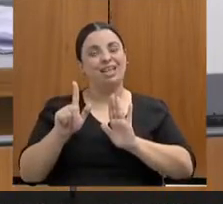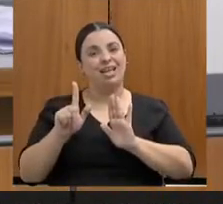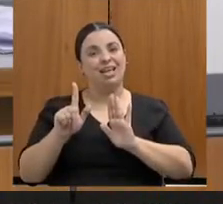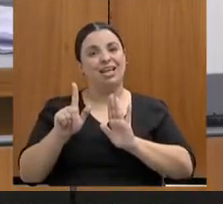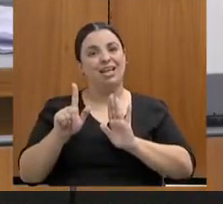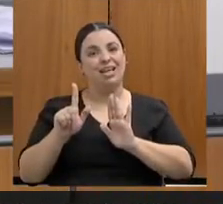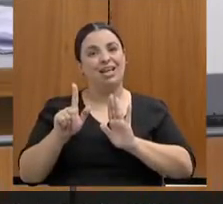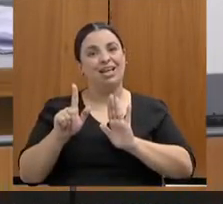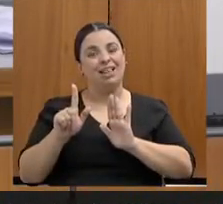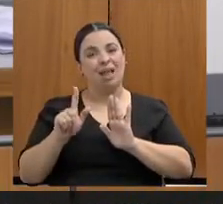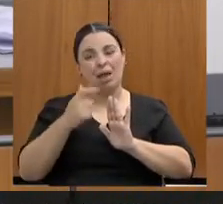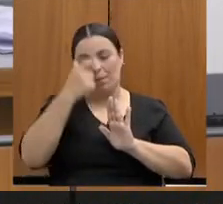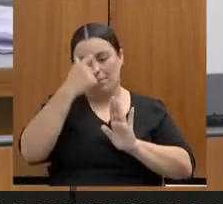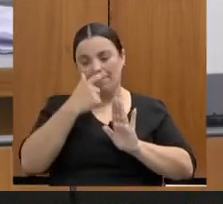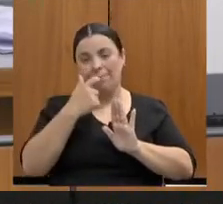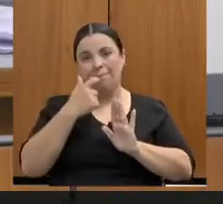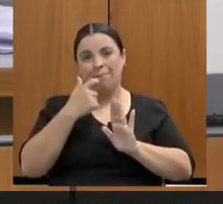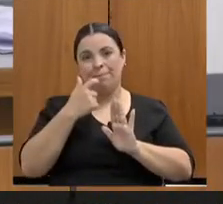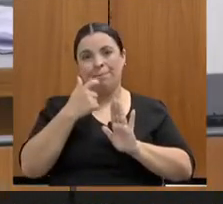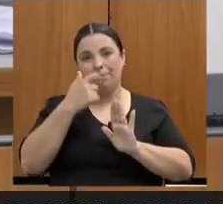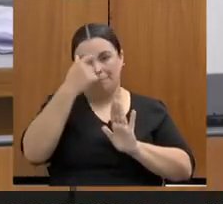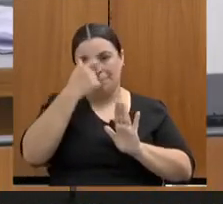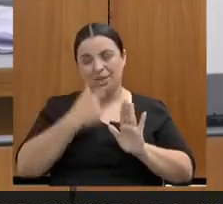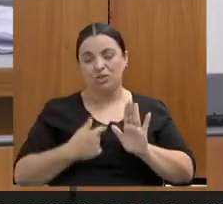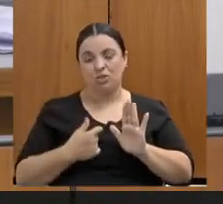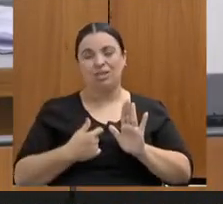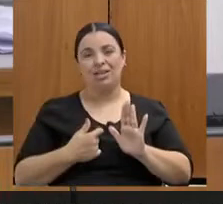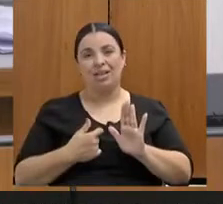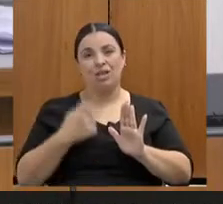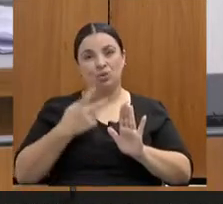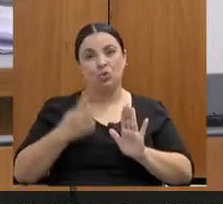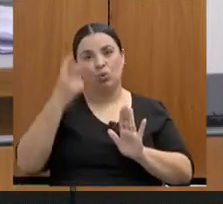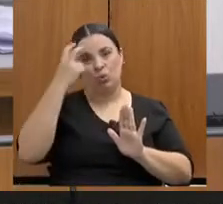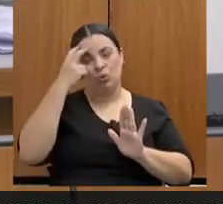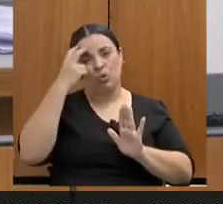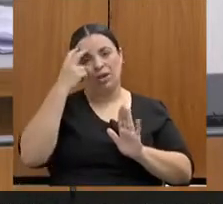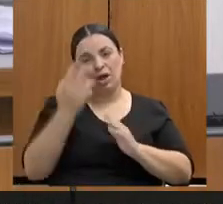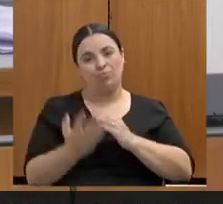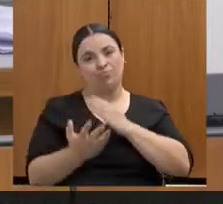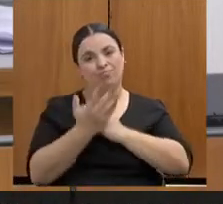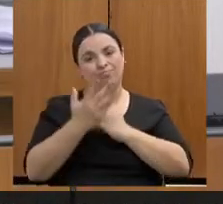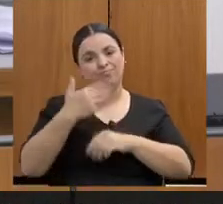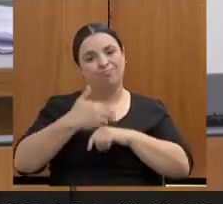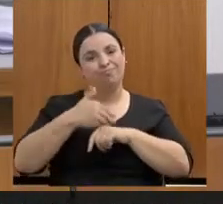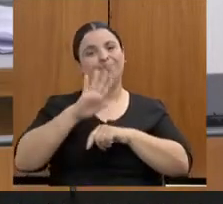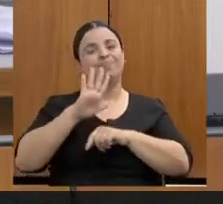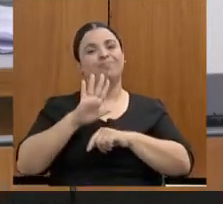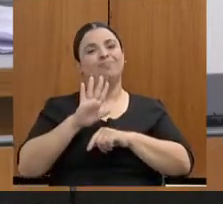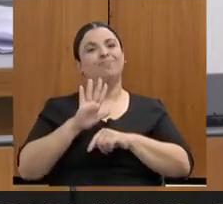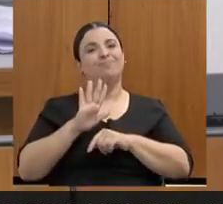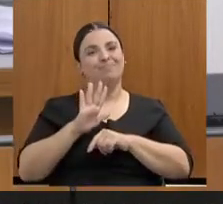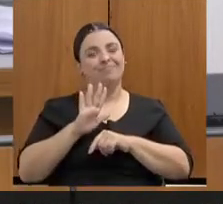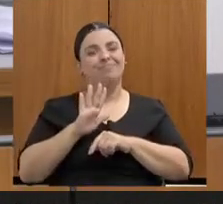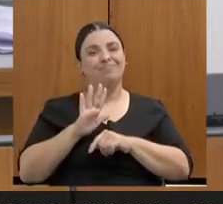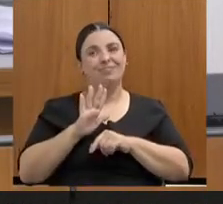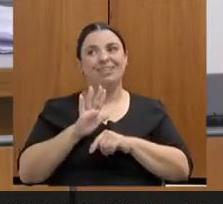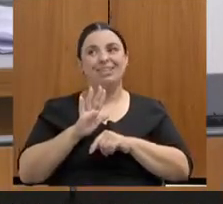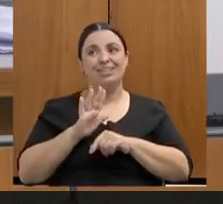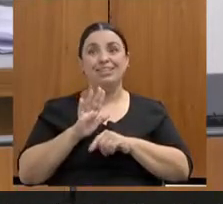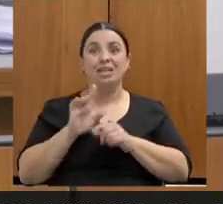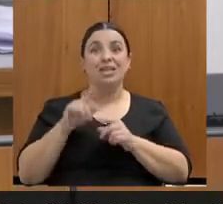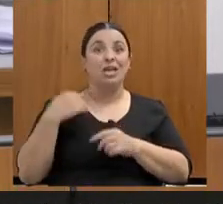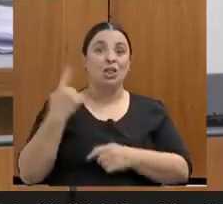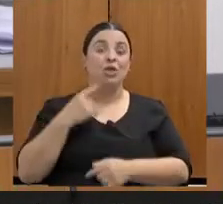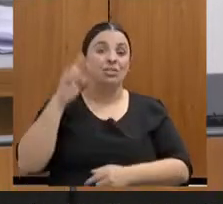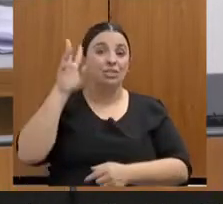da nossa personalidade cultural e também da nossa história mesmo, da mudança da